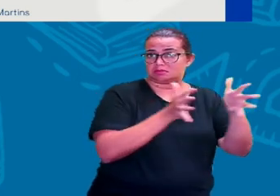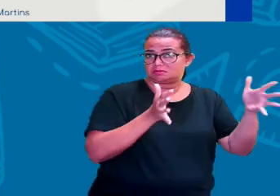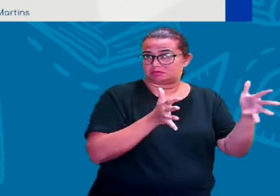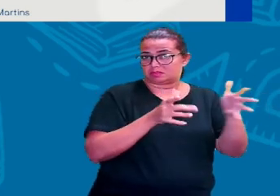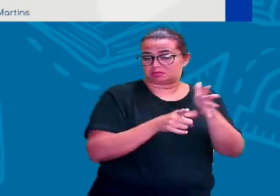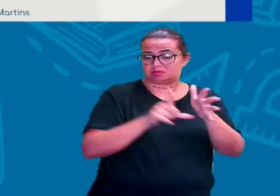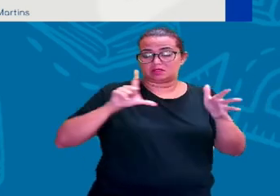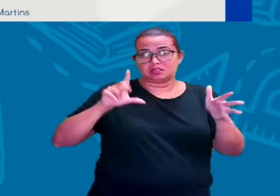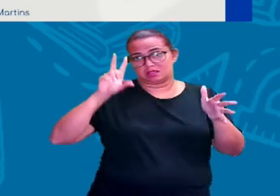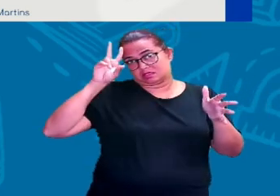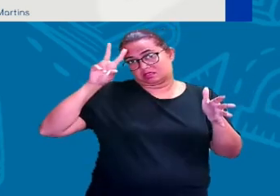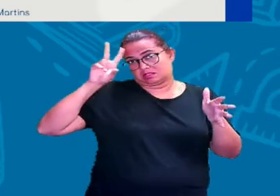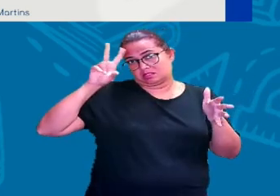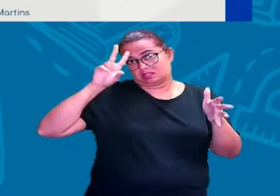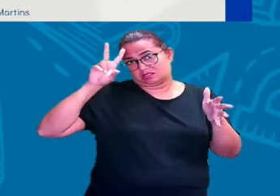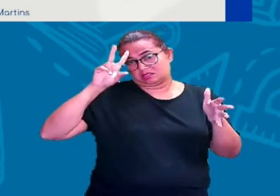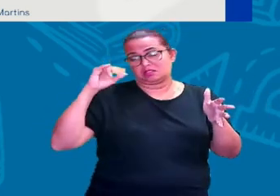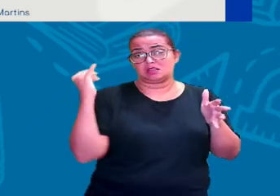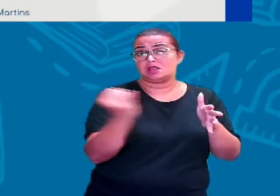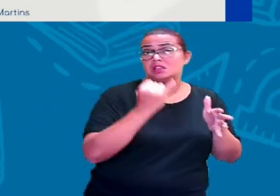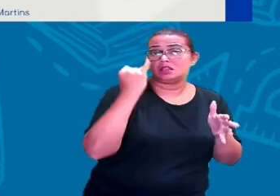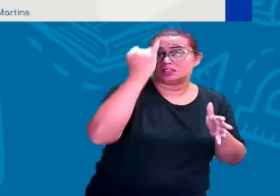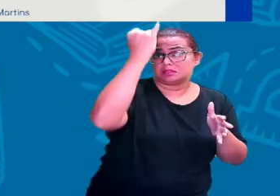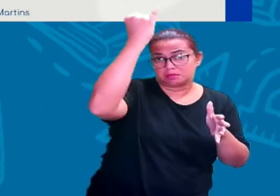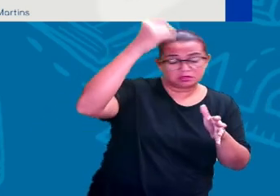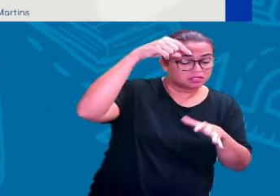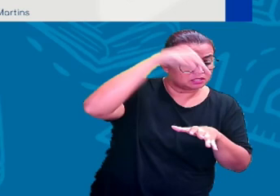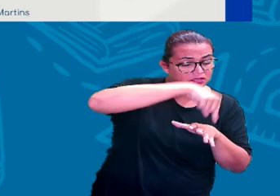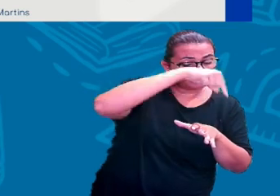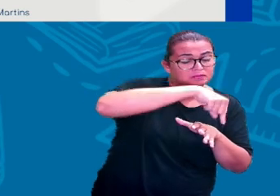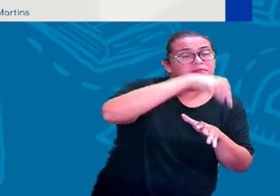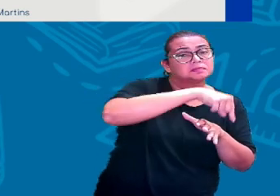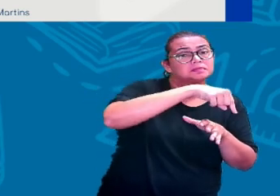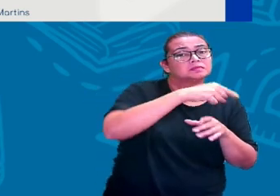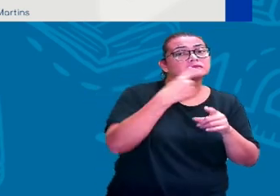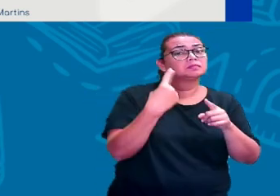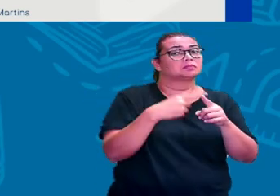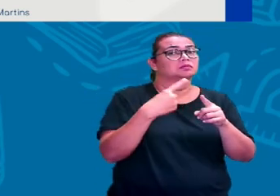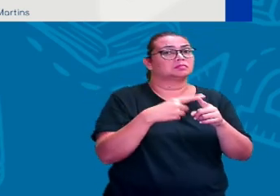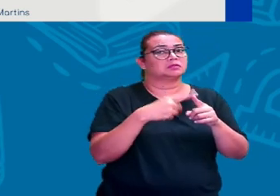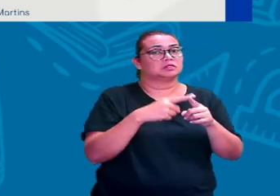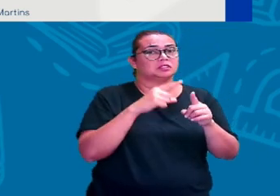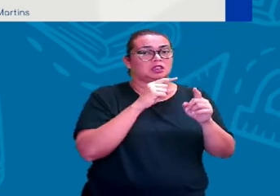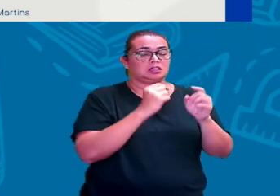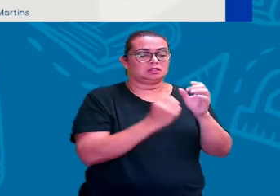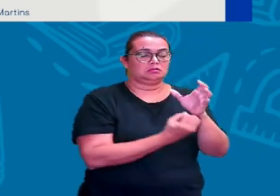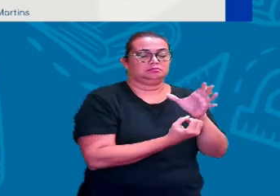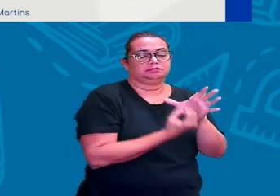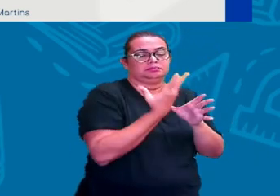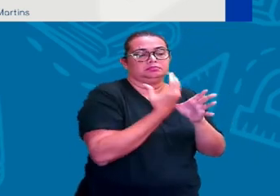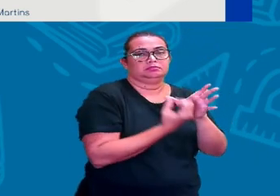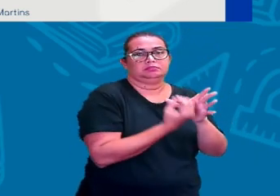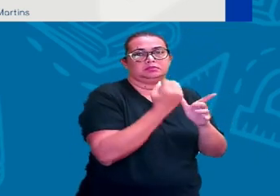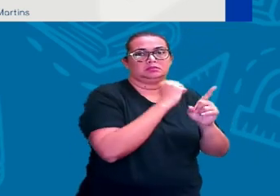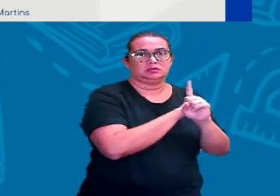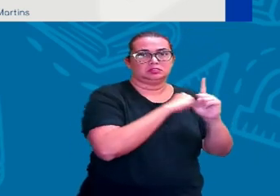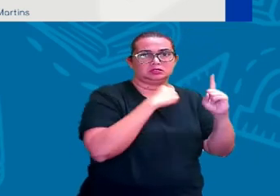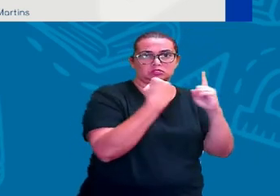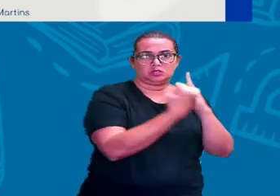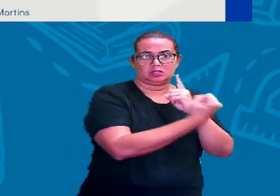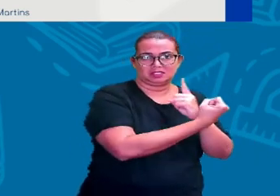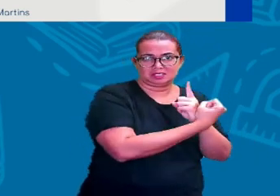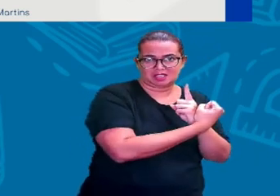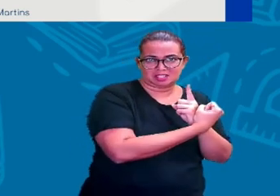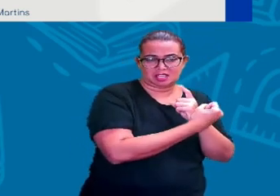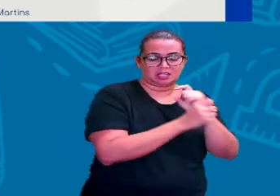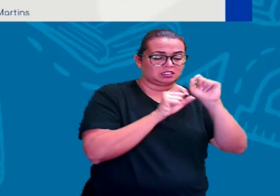nesse período, ele é muito importante porque é nele que se desenvolvem as sociedades agro e pastoristas.